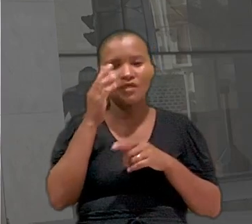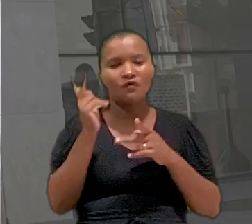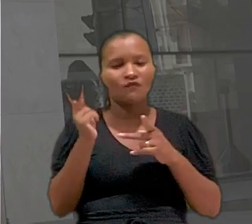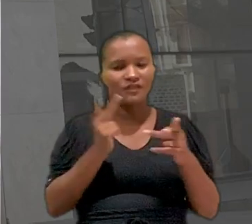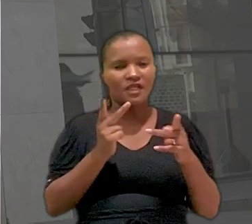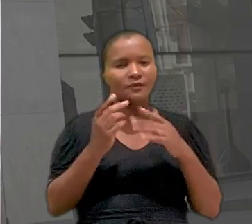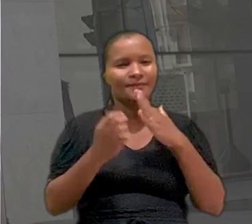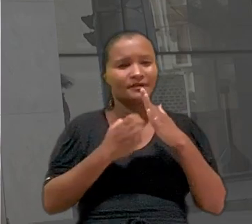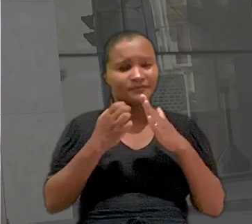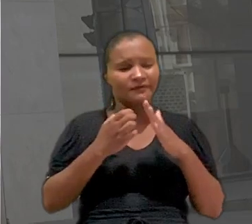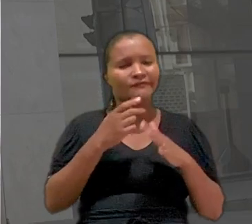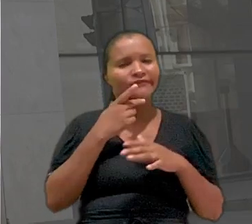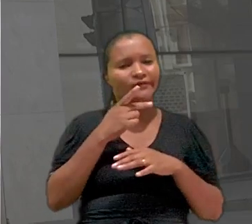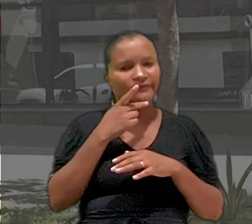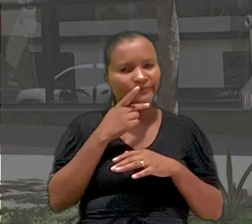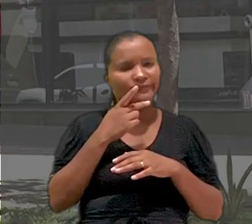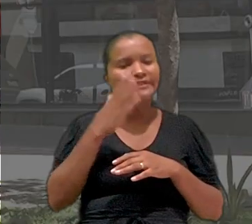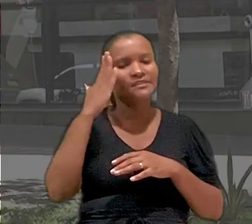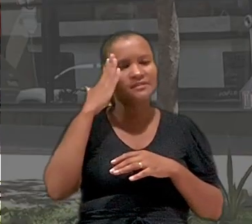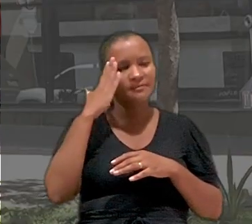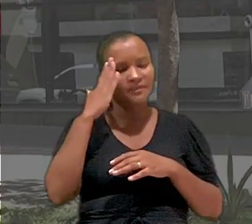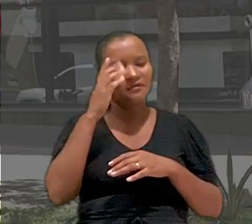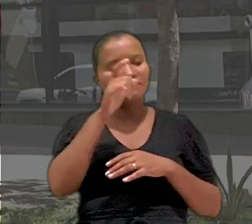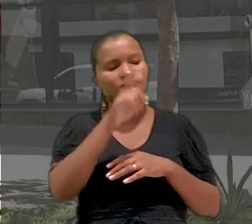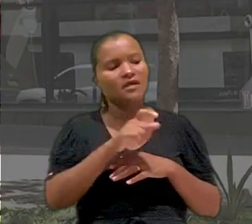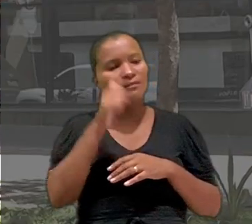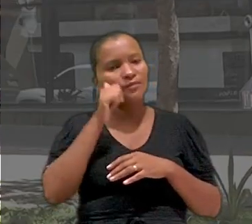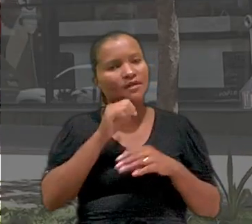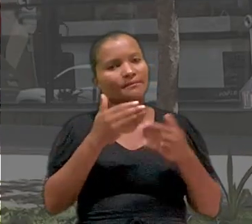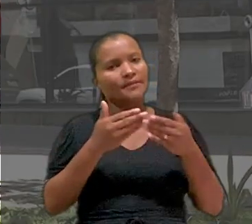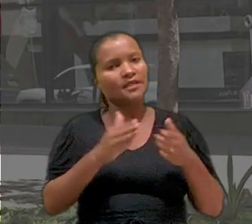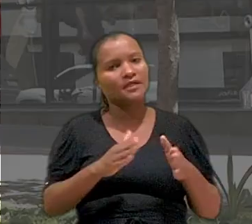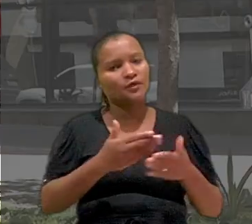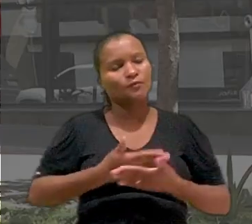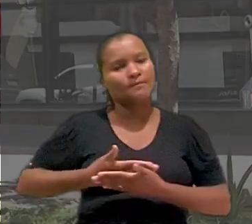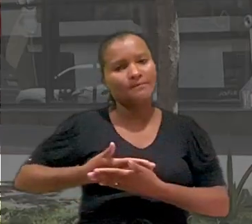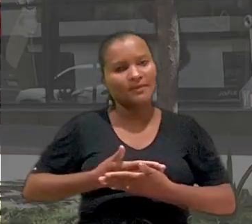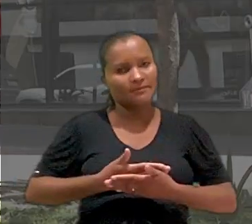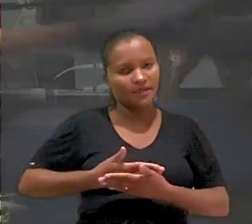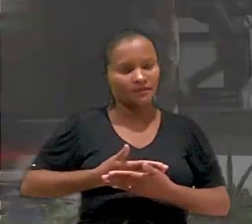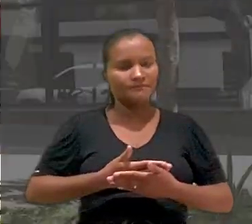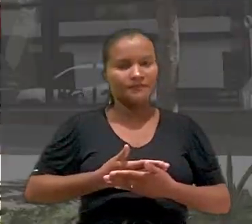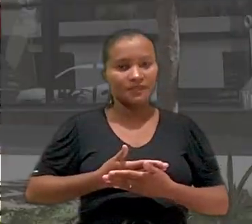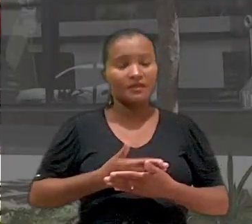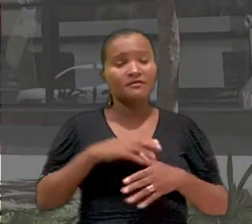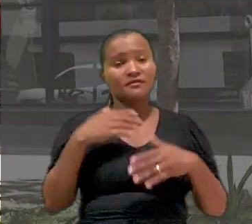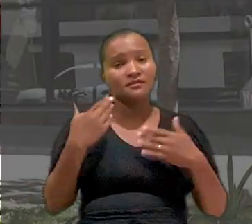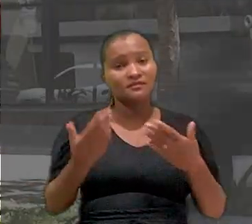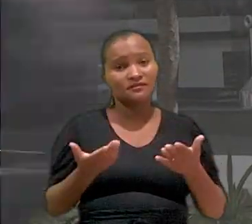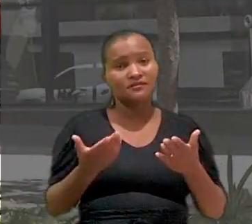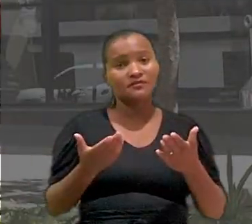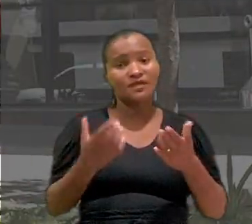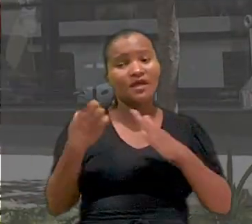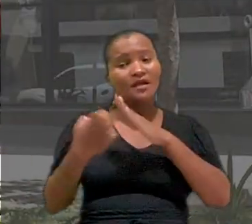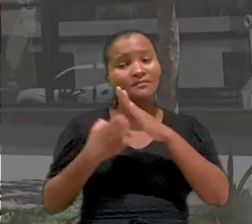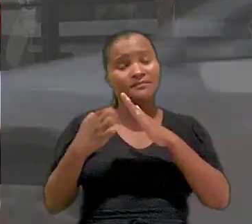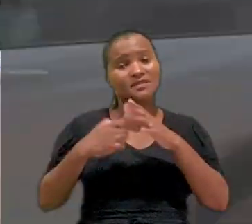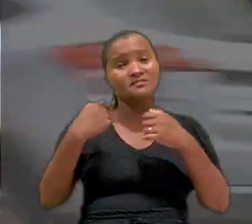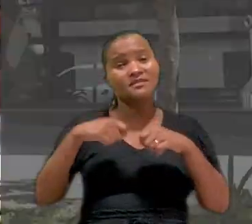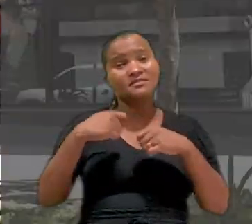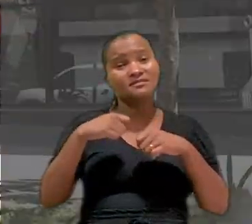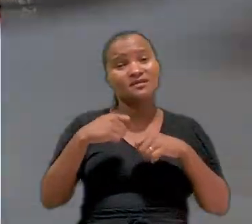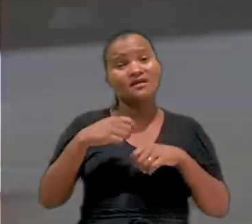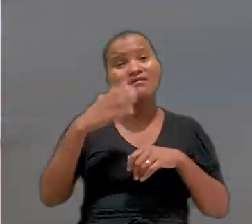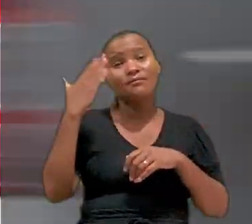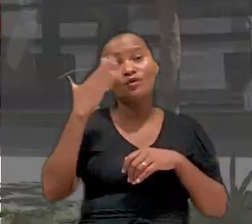testemunha convidada pela empresa confirmou ter conhecimento de que a profissional havia perdido o bebê. Dessa maneira, caberia à